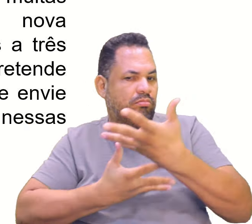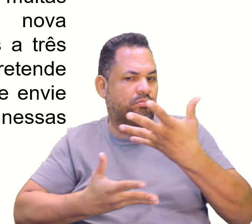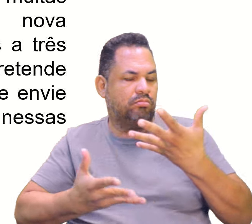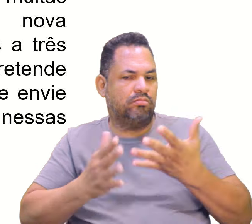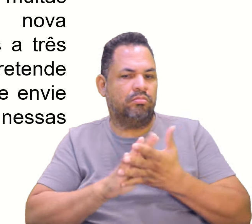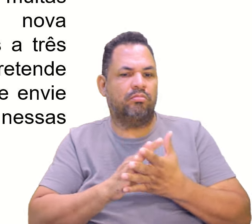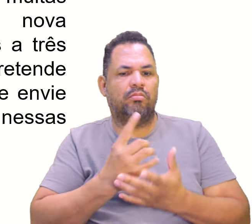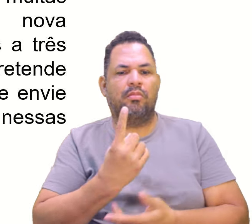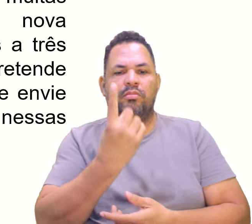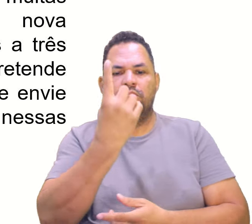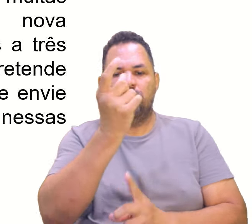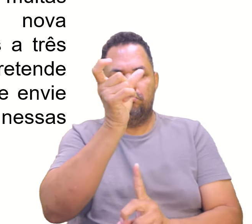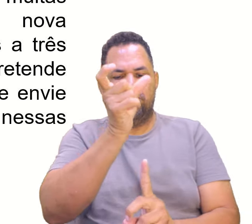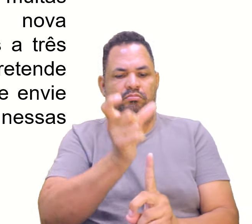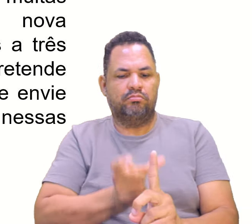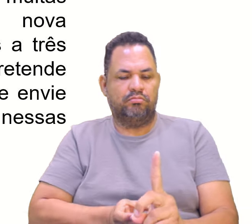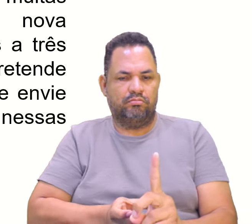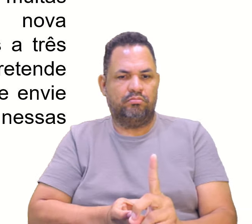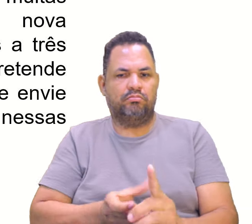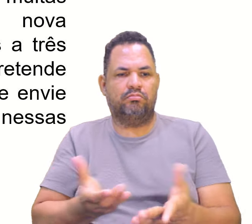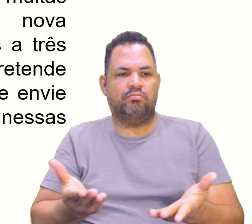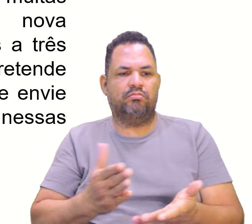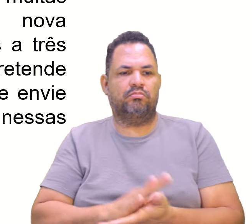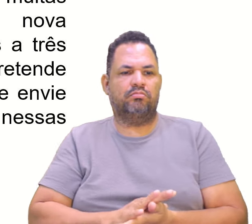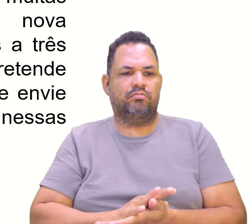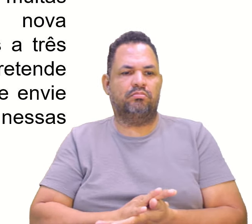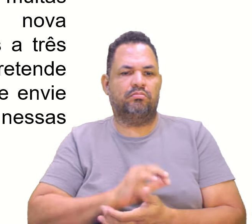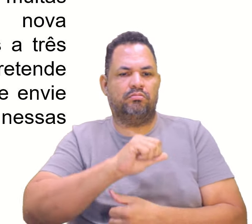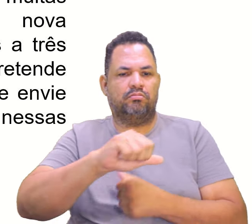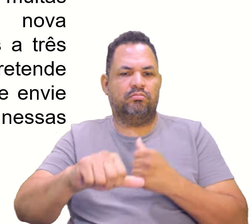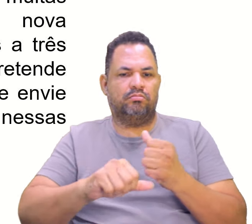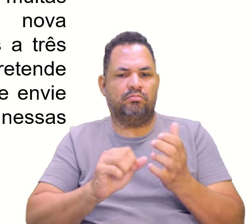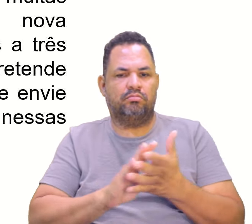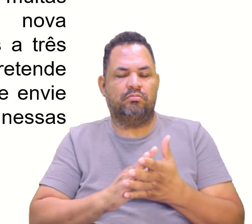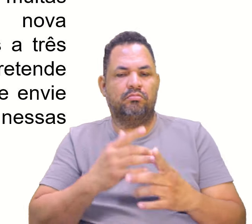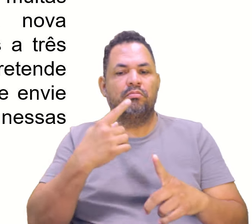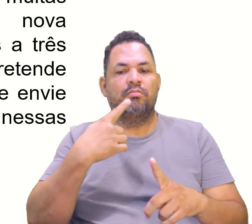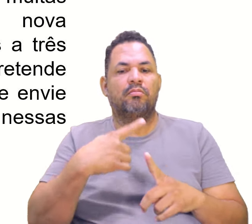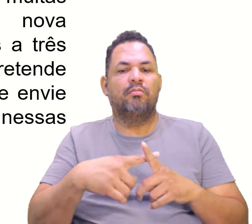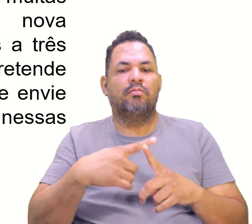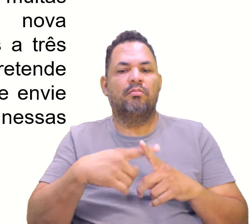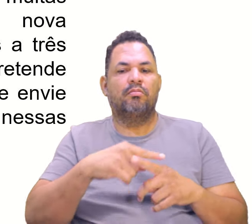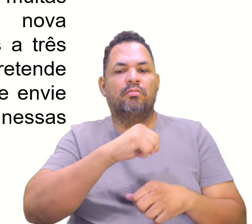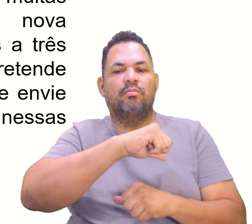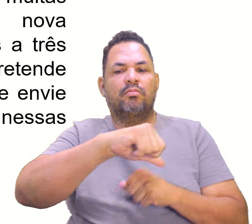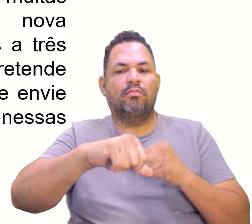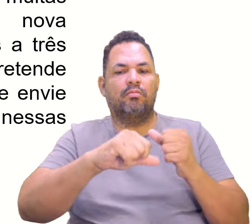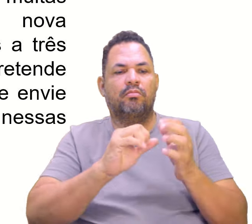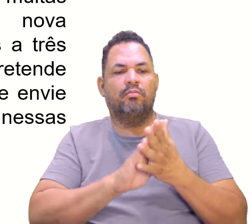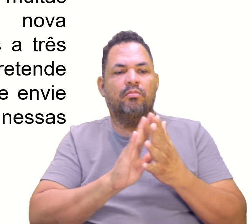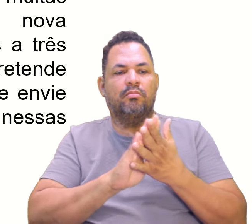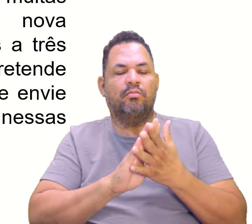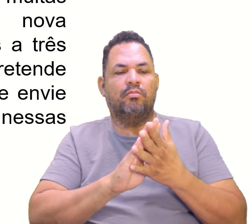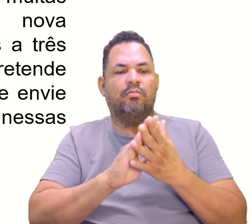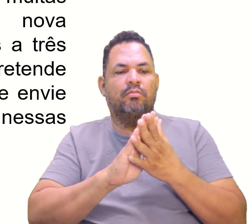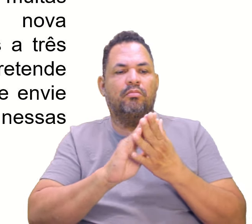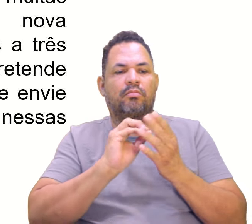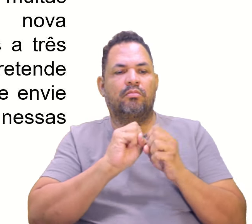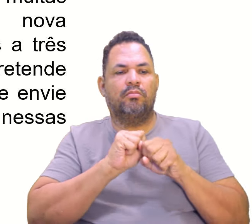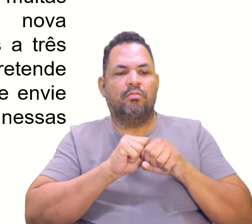com o telespectador. Essa transformação se deve à conversão do sinal